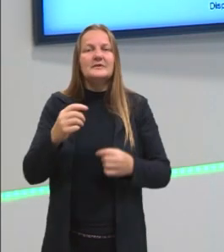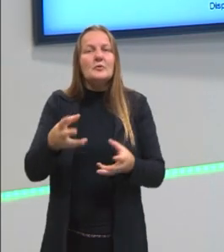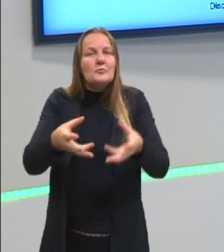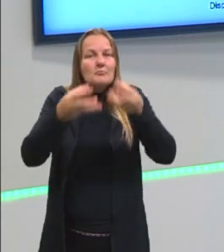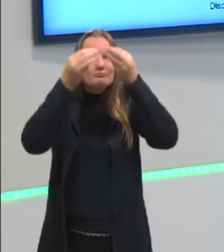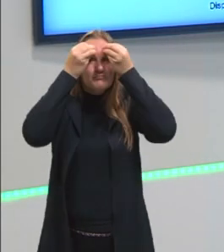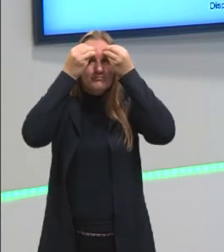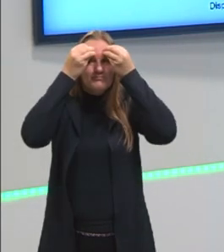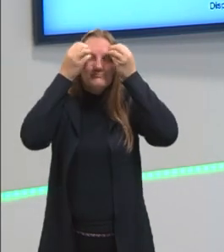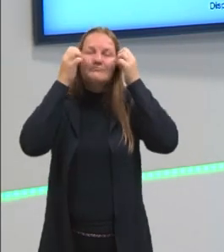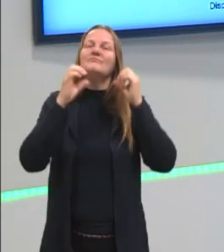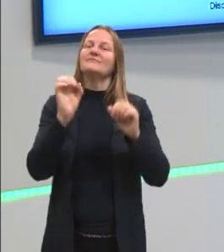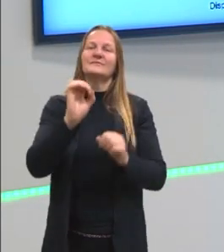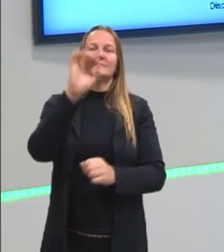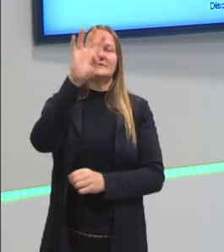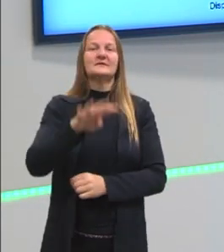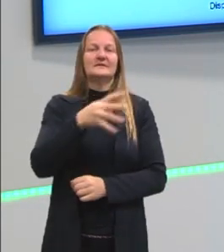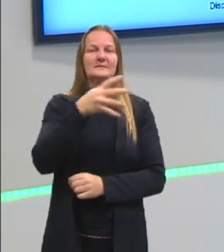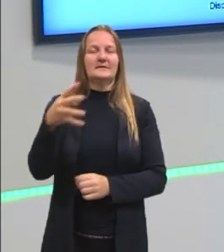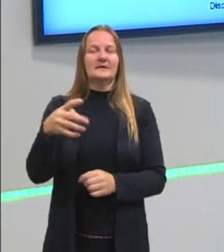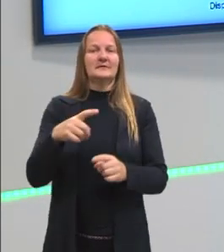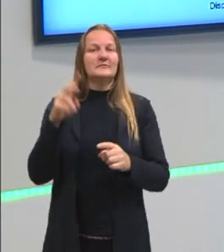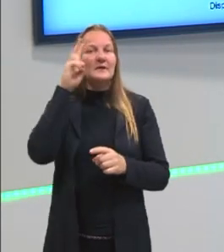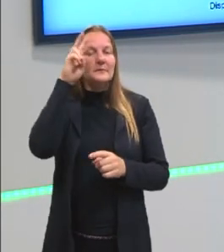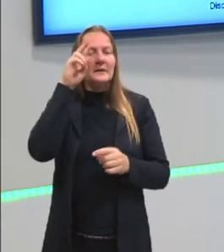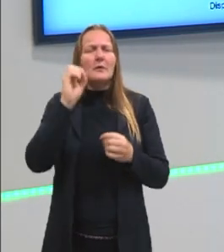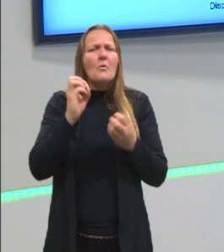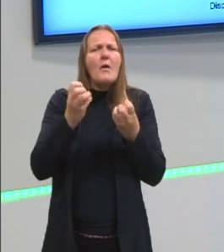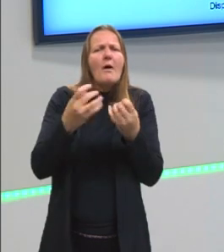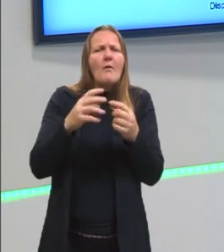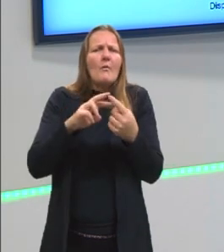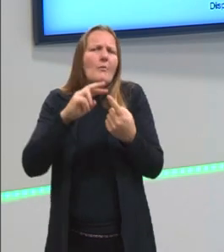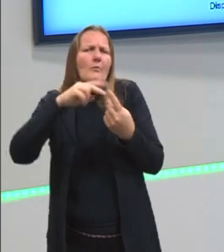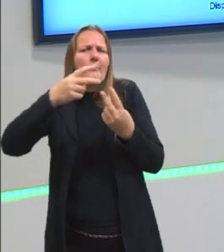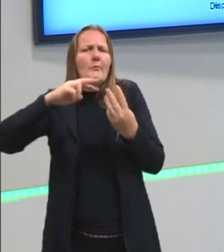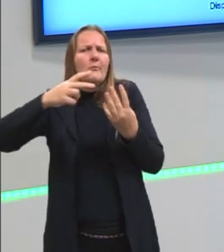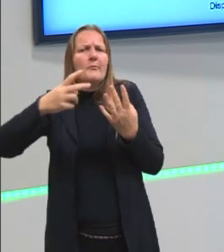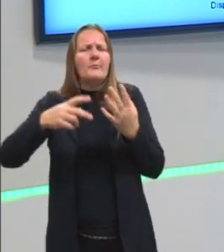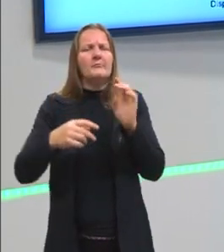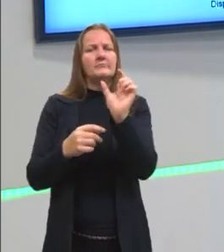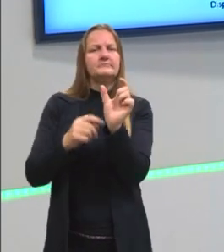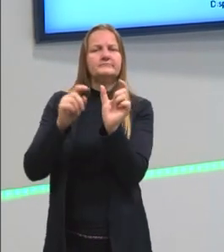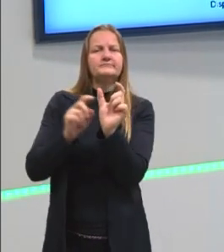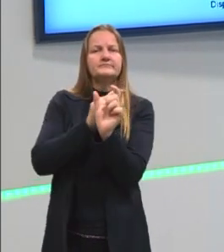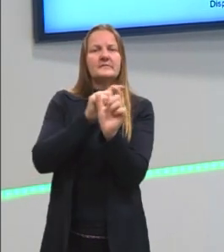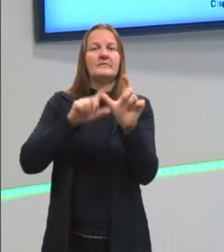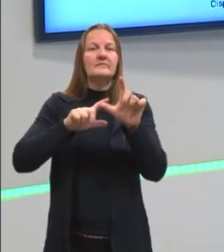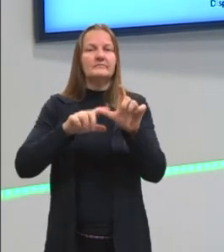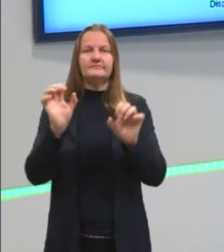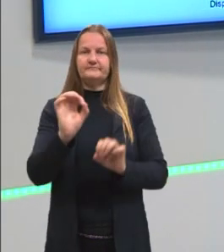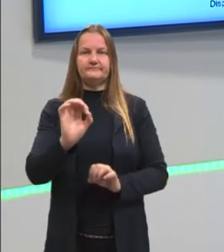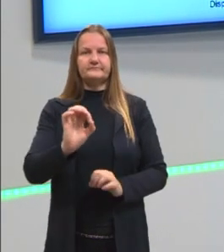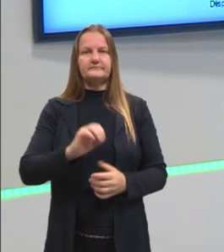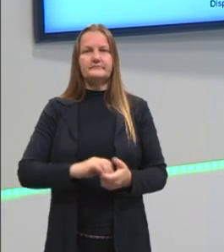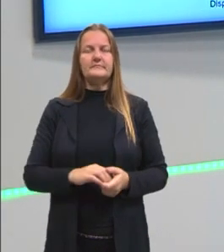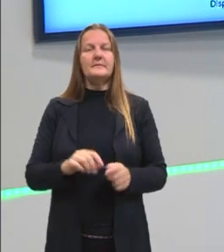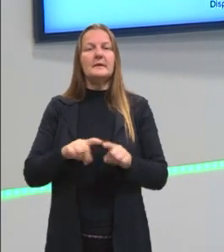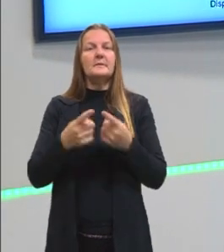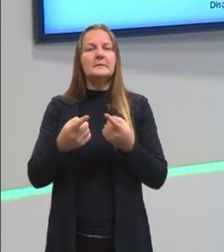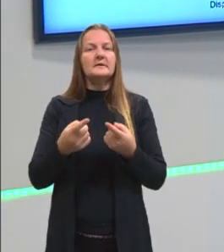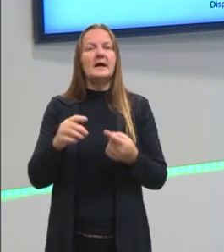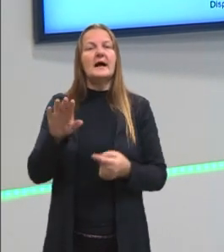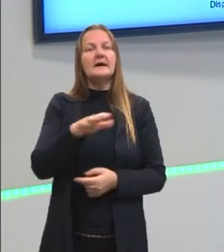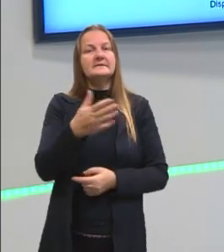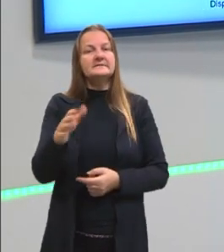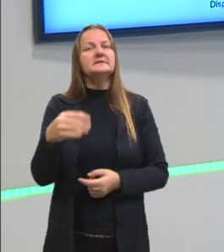decorar a tabela, lembrar qual é o fator, qual é o prefixo, qual a letra. Claro que alguns